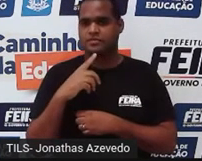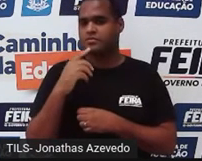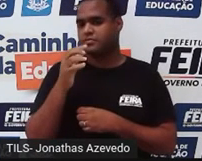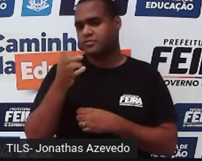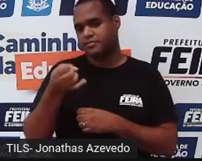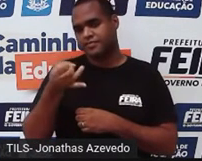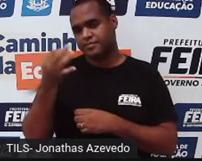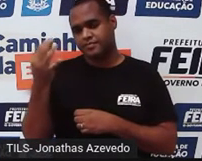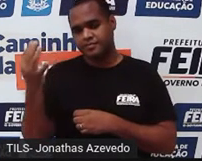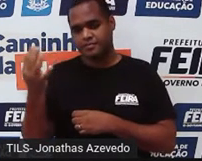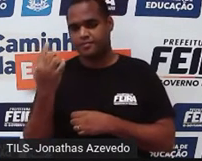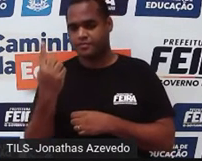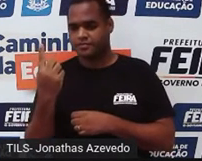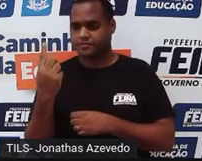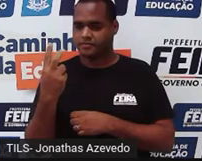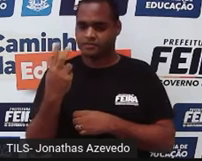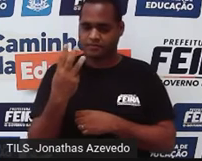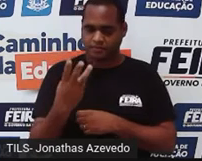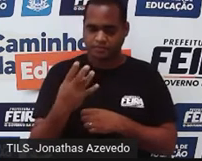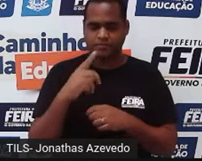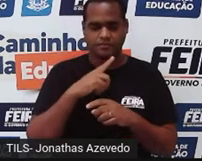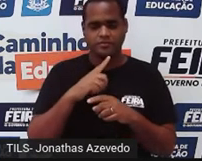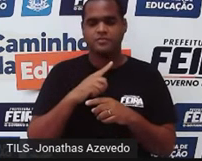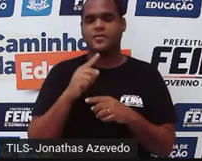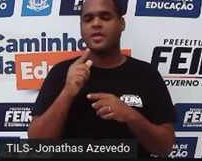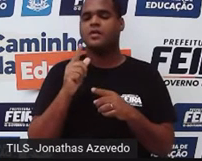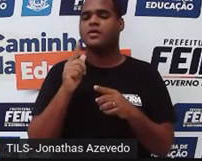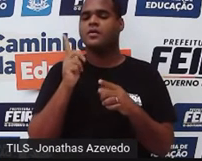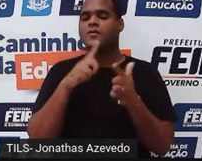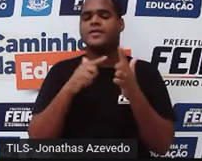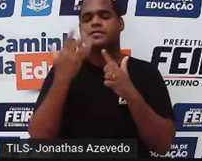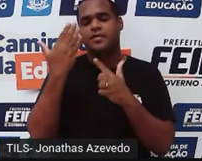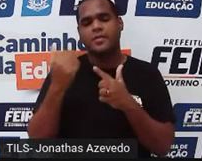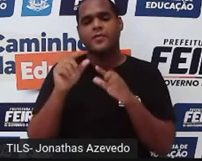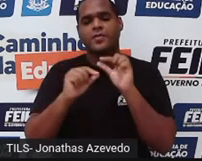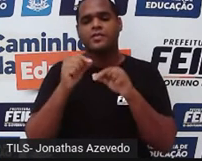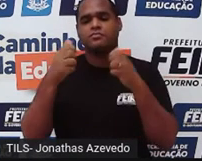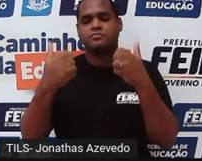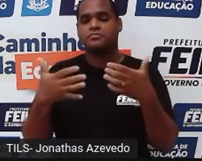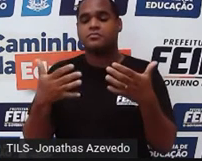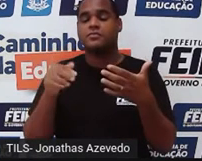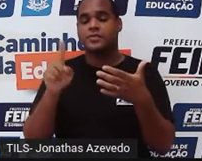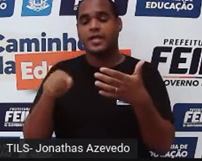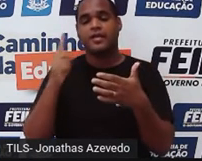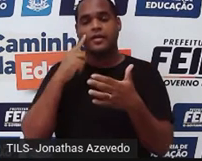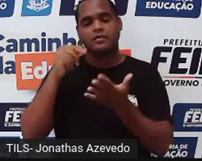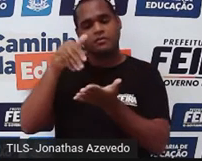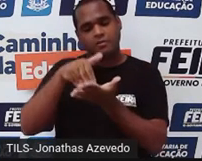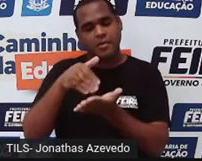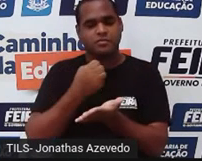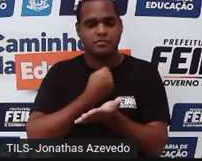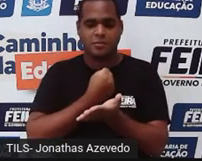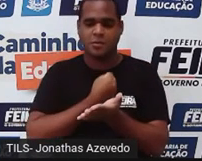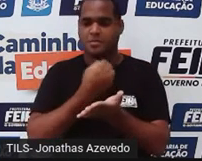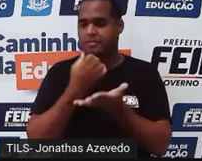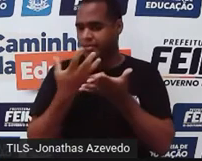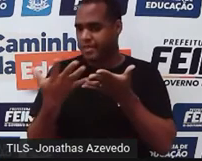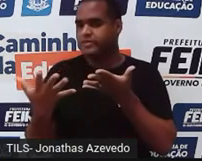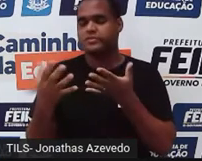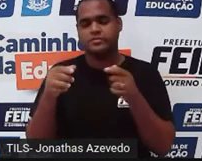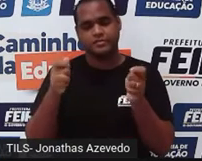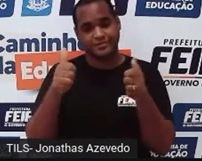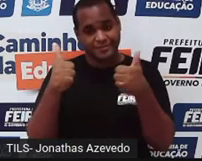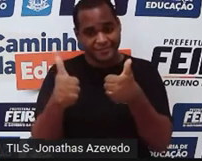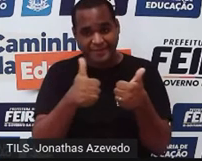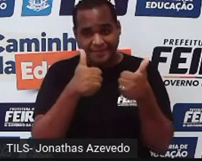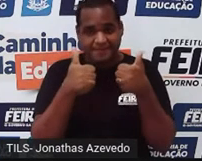de um a um. claro que a gente só não sabe onde isso acaba, porque tem infinitos números. Tá bom? Beleza?